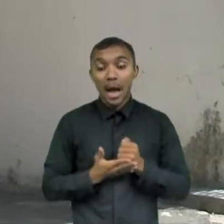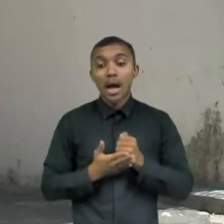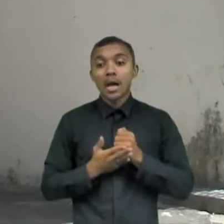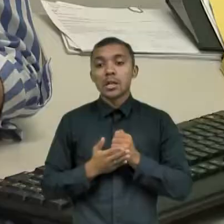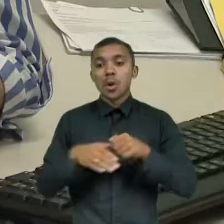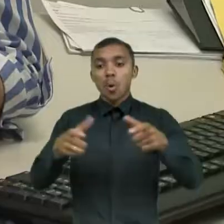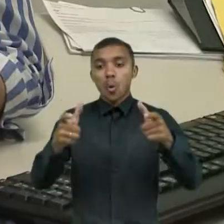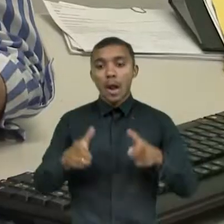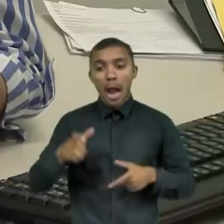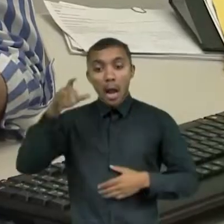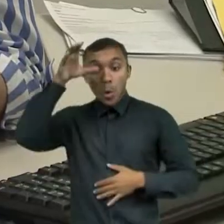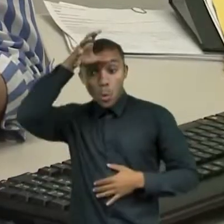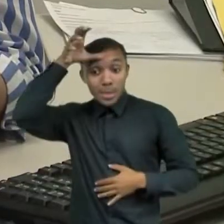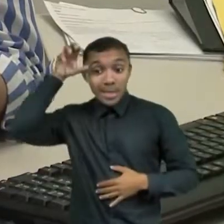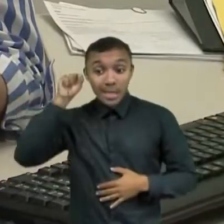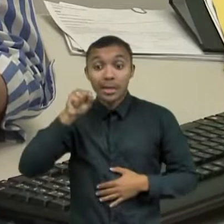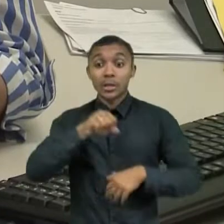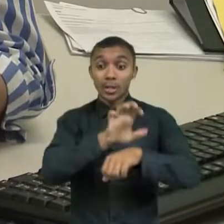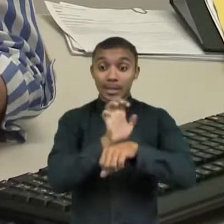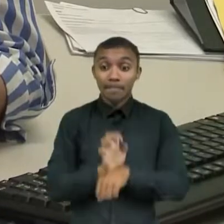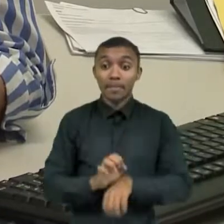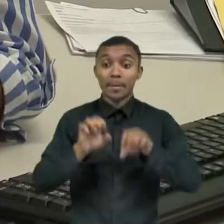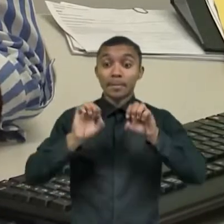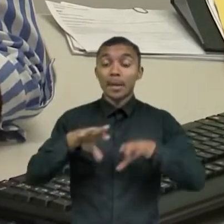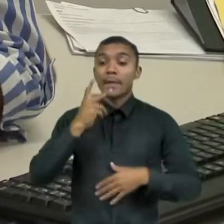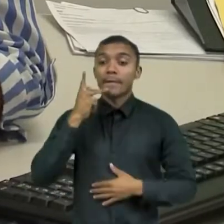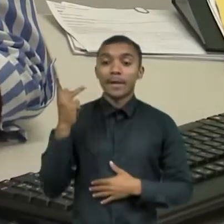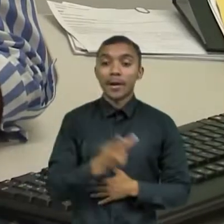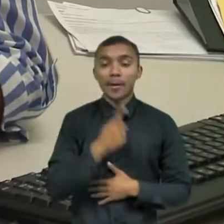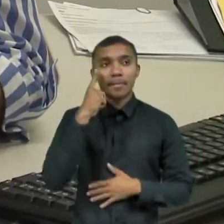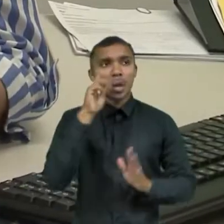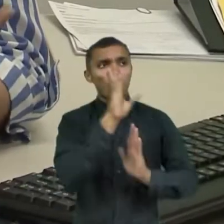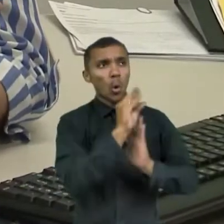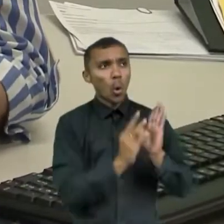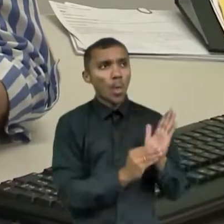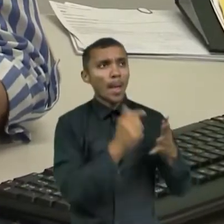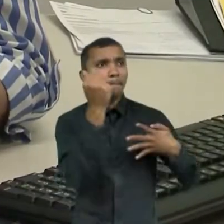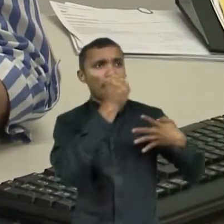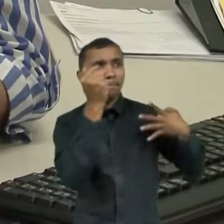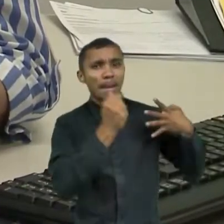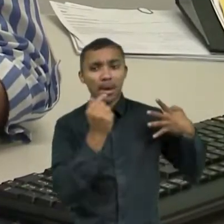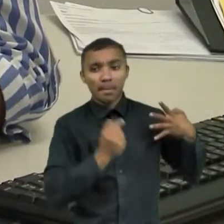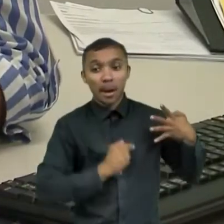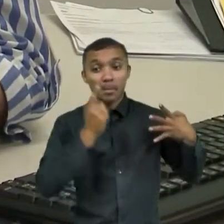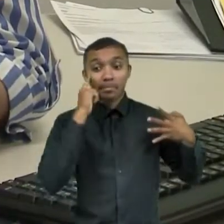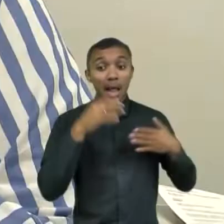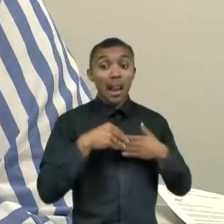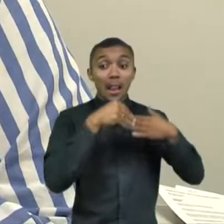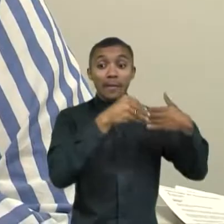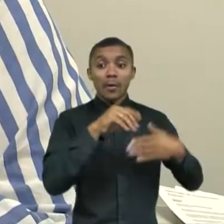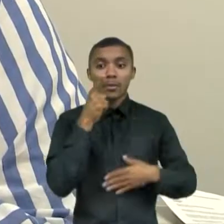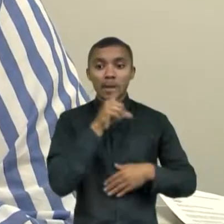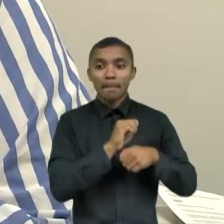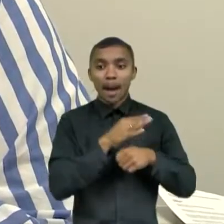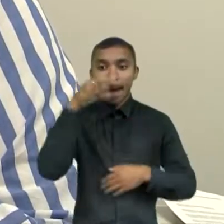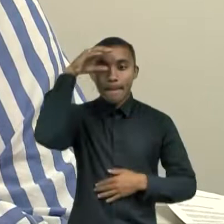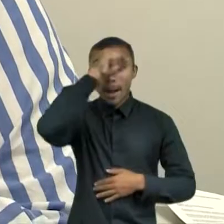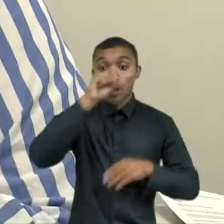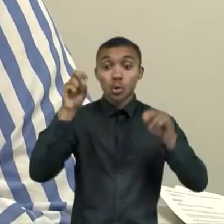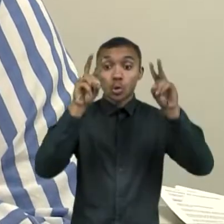de Educação diz que a inserção desses assuntos vai fortalecer a cidadania. De grande